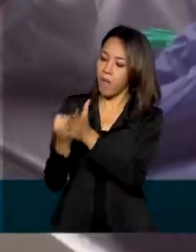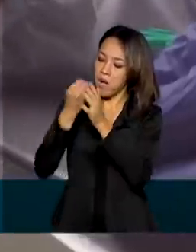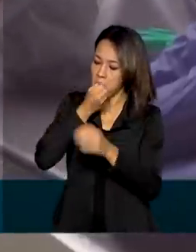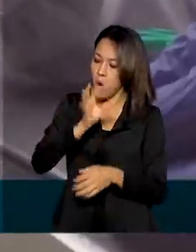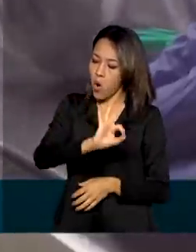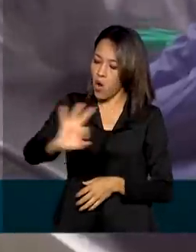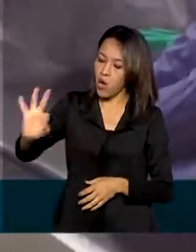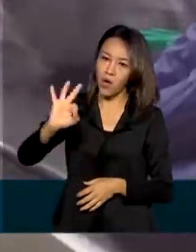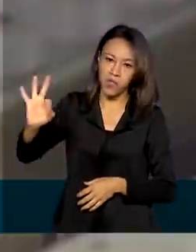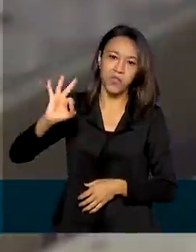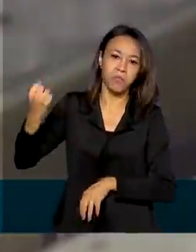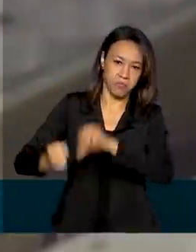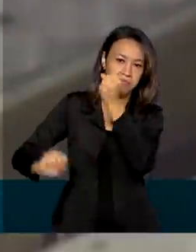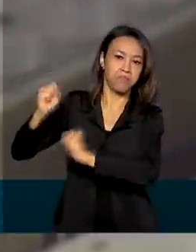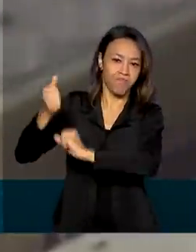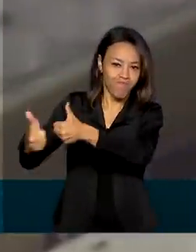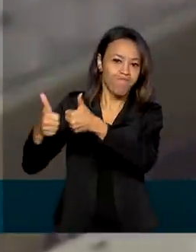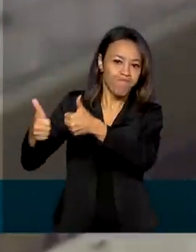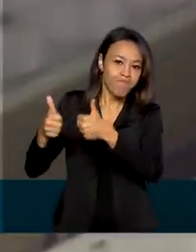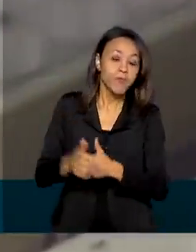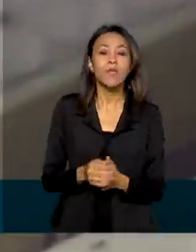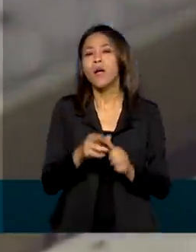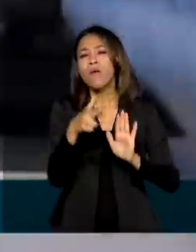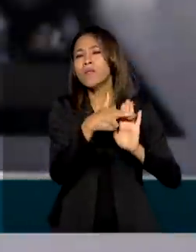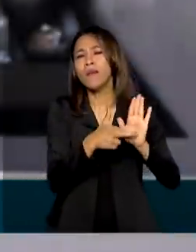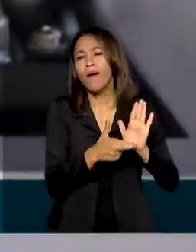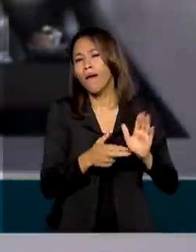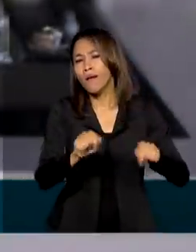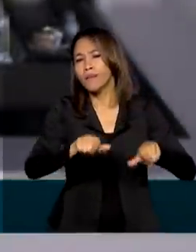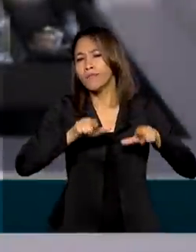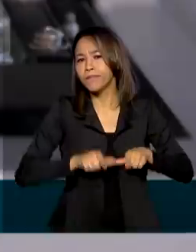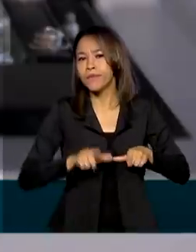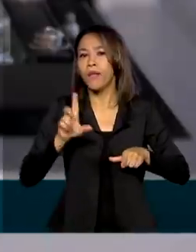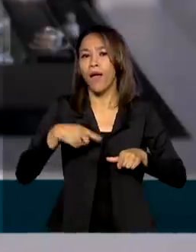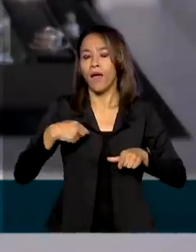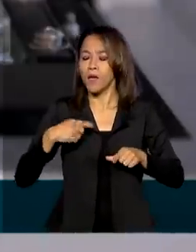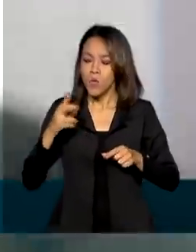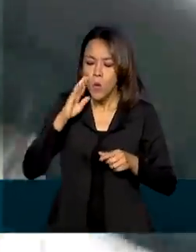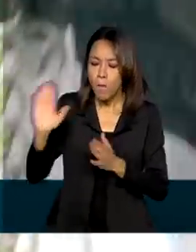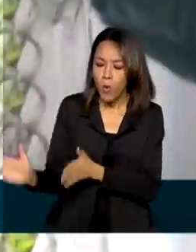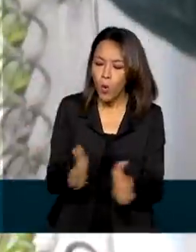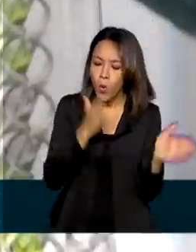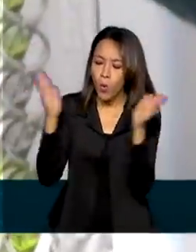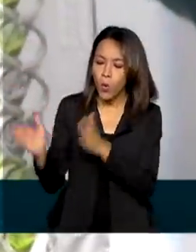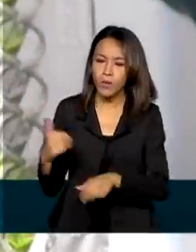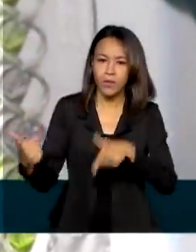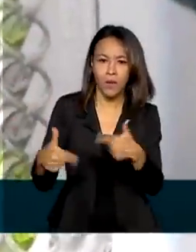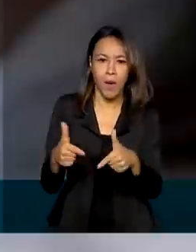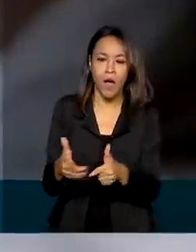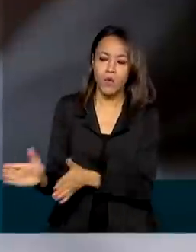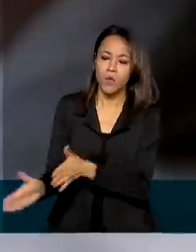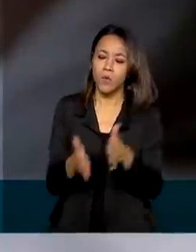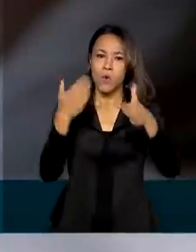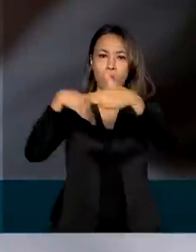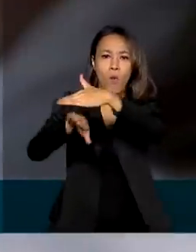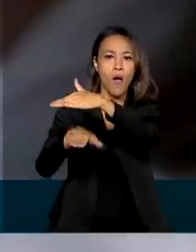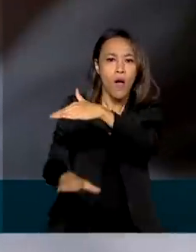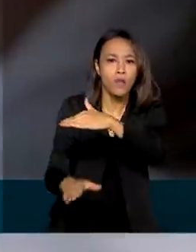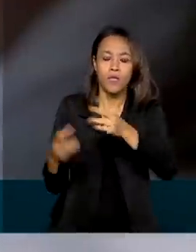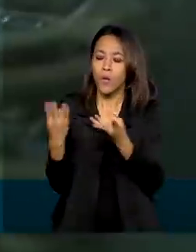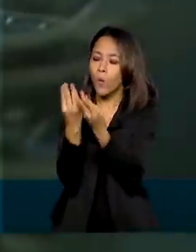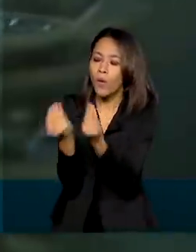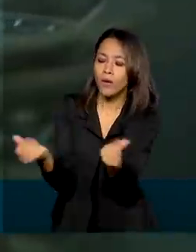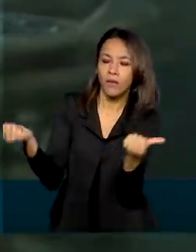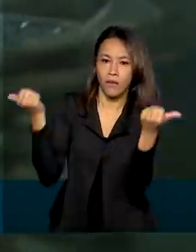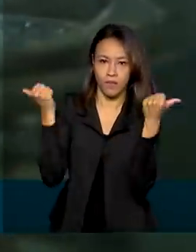Entre os critérios para certificação estão os processos de trabalho, armazenamento e controle de qualidade. Apesar